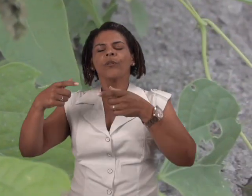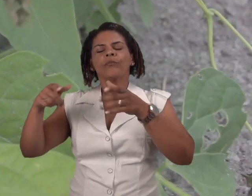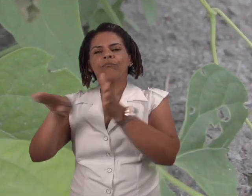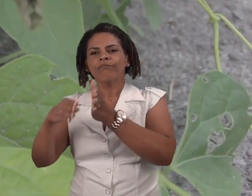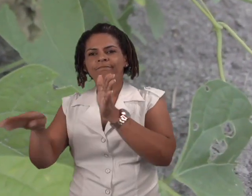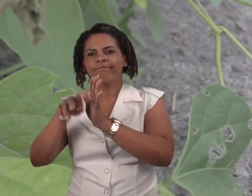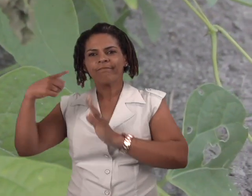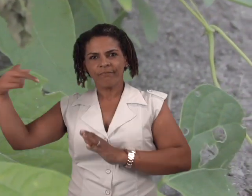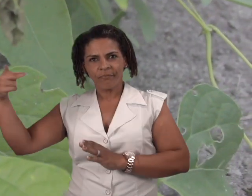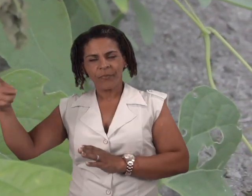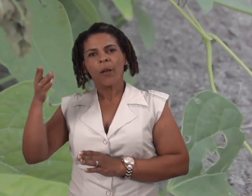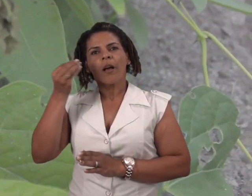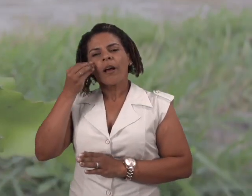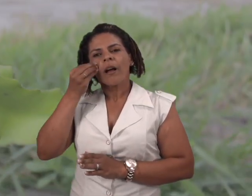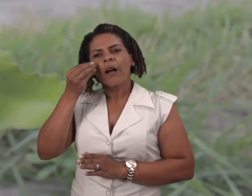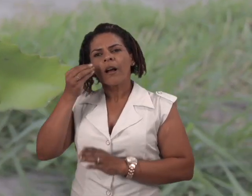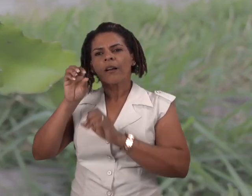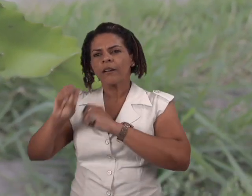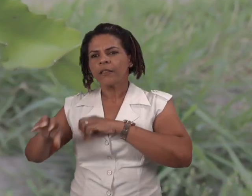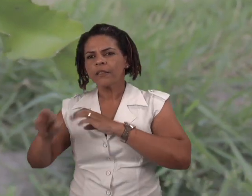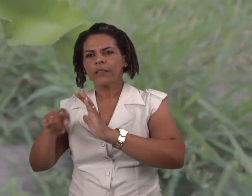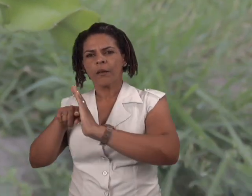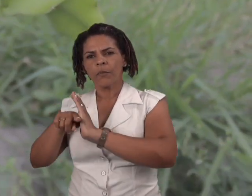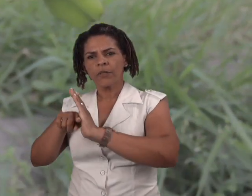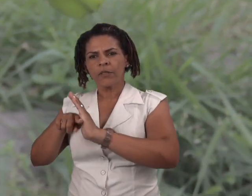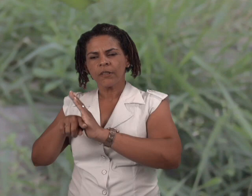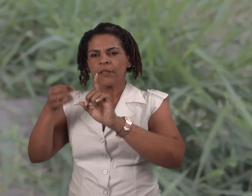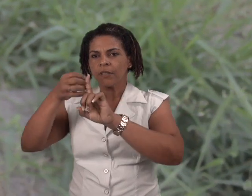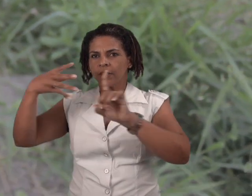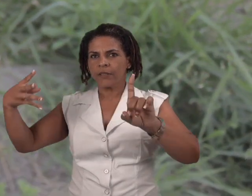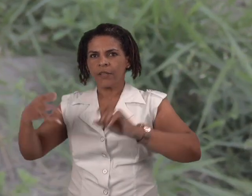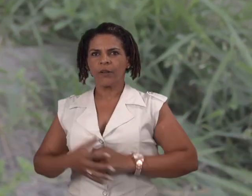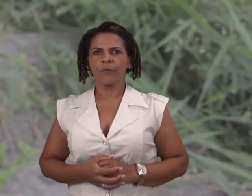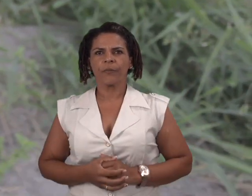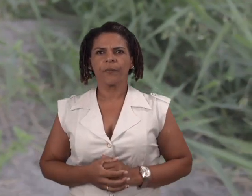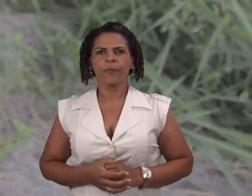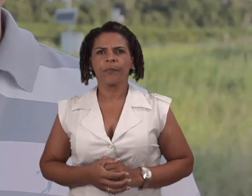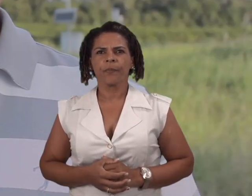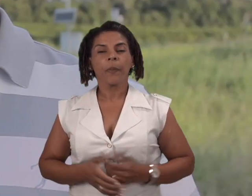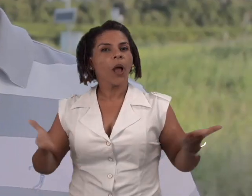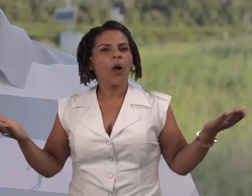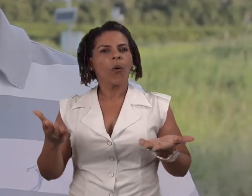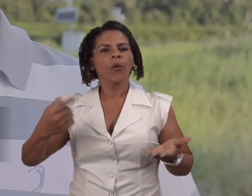professores do campus de São Mateus praticarem o ensino, a pesquisa e a extensão.